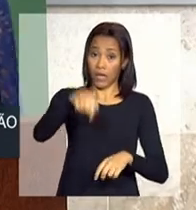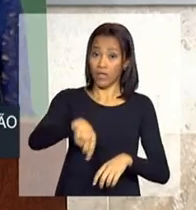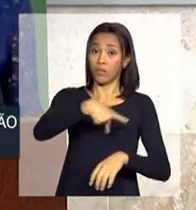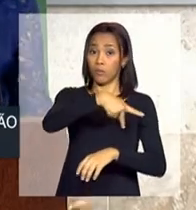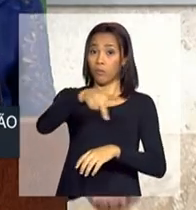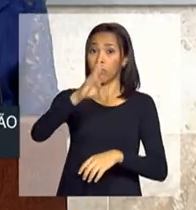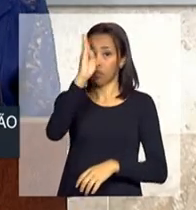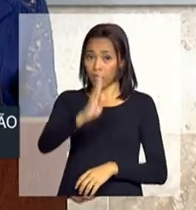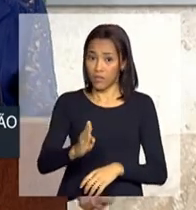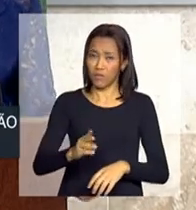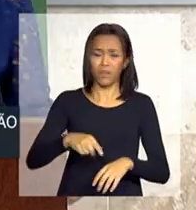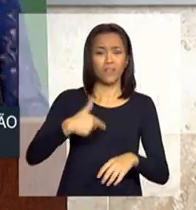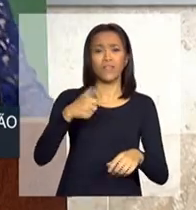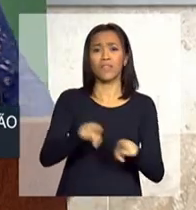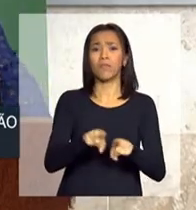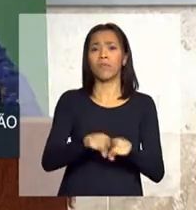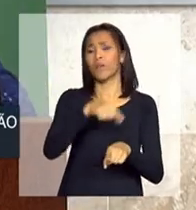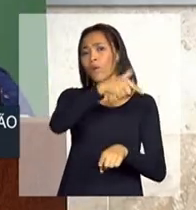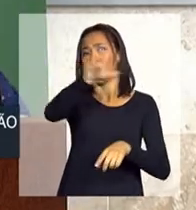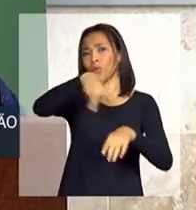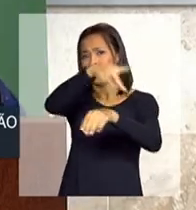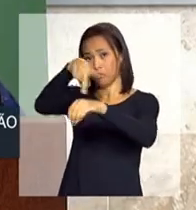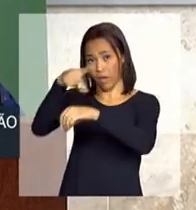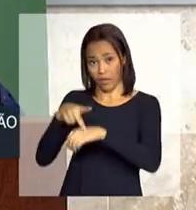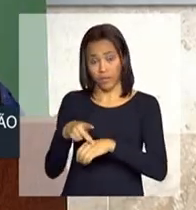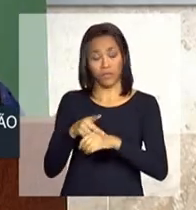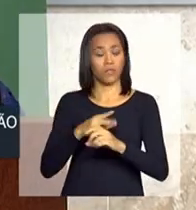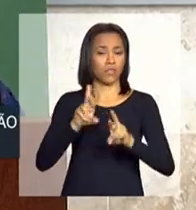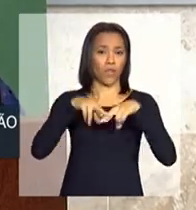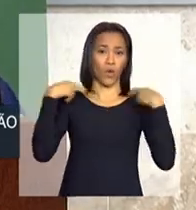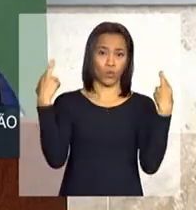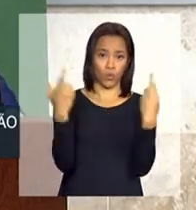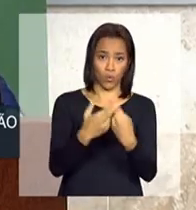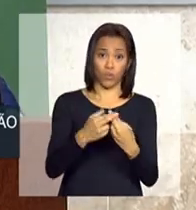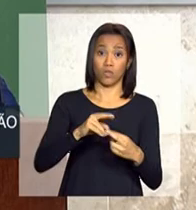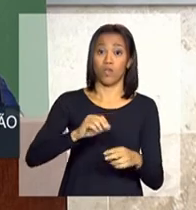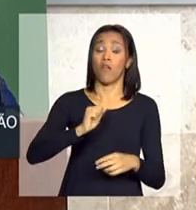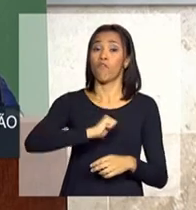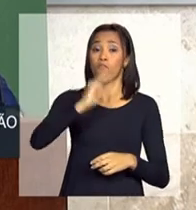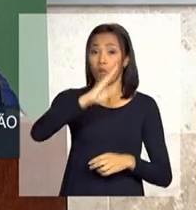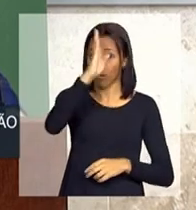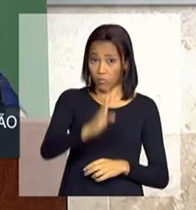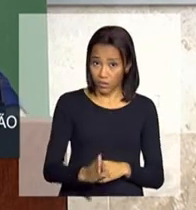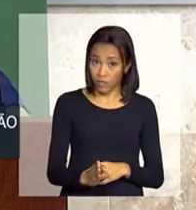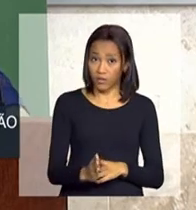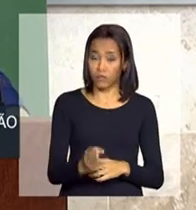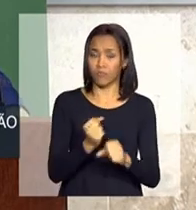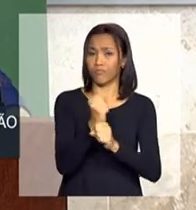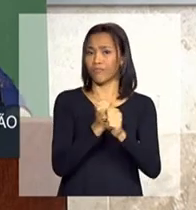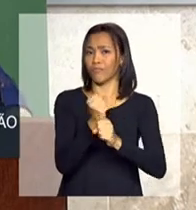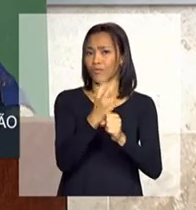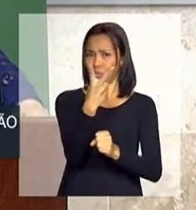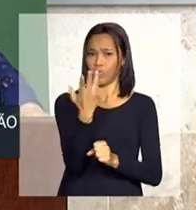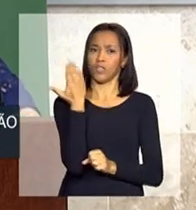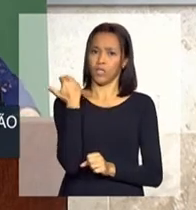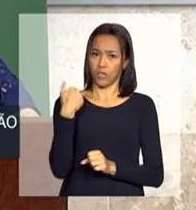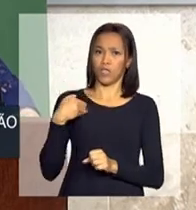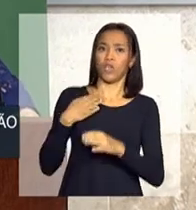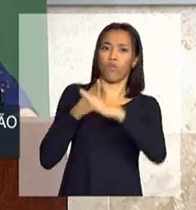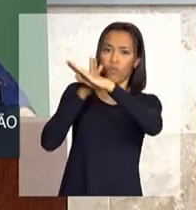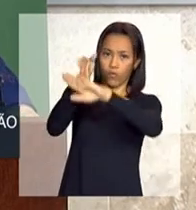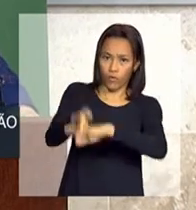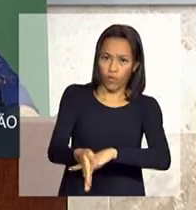em todas as reuniões internacionais dos últimos tempos, nos últimos dois anos que eu participei, na